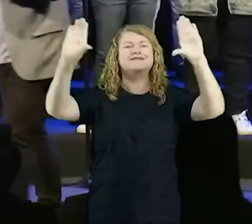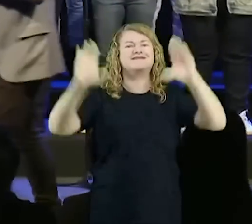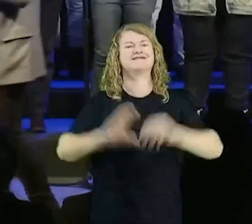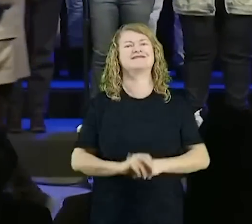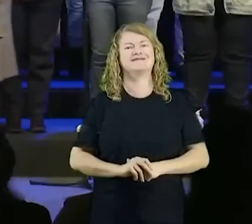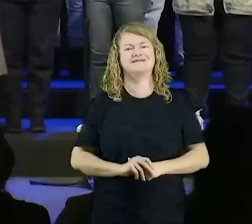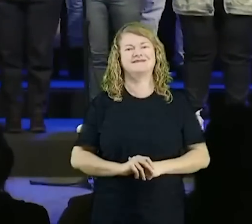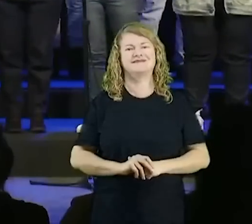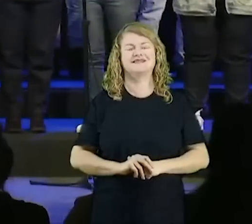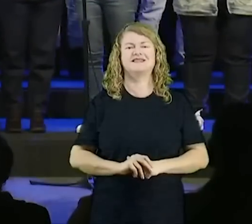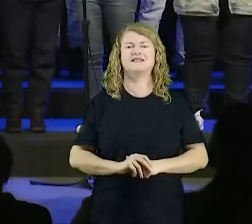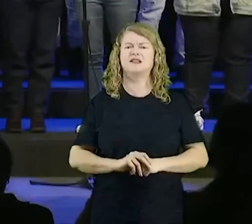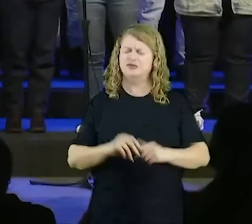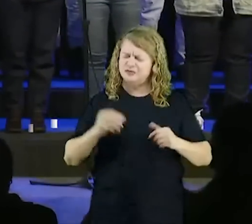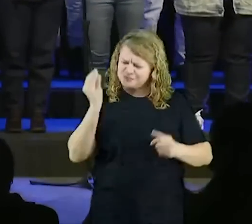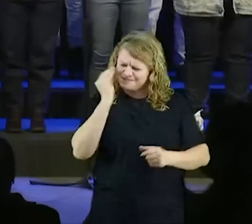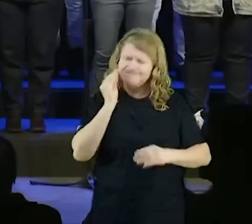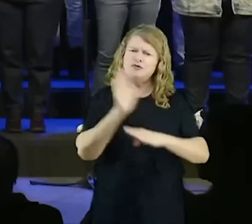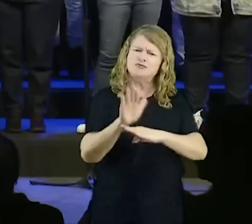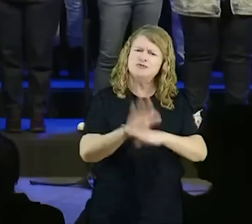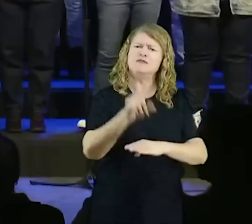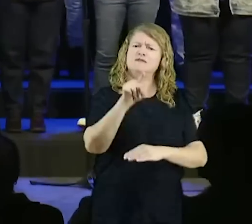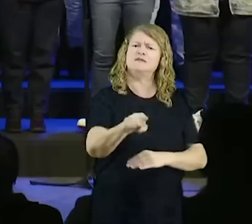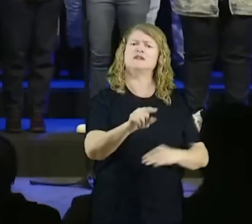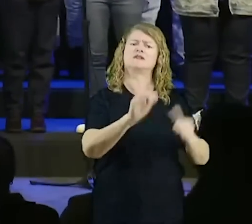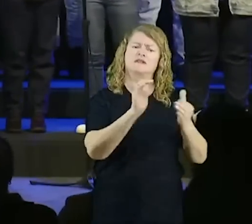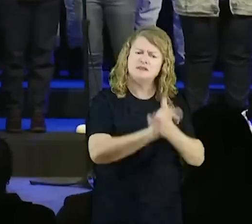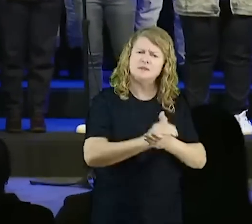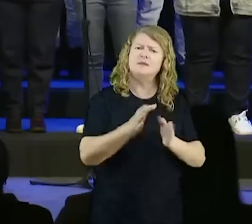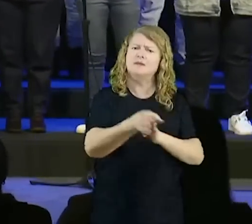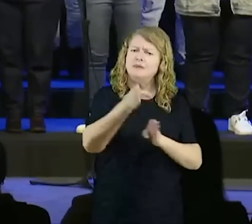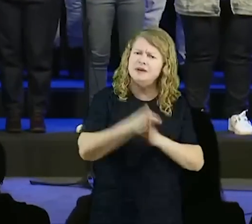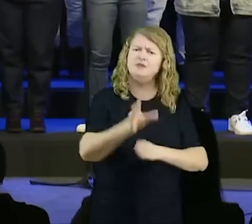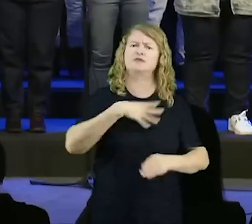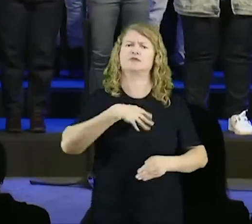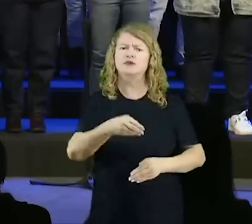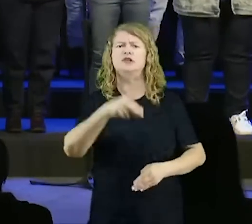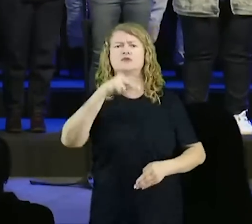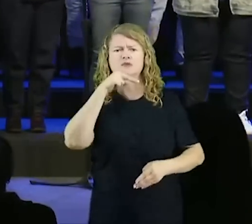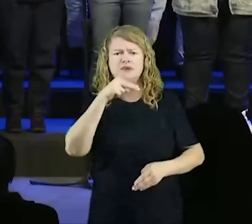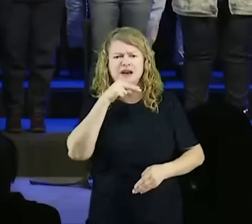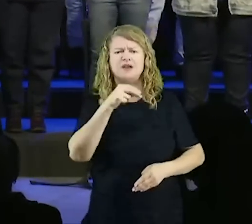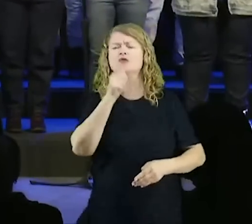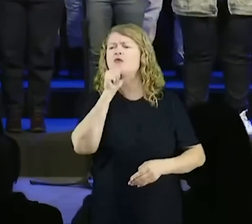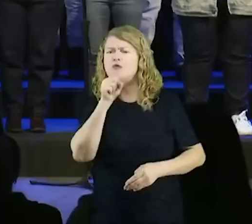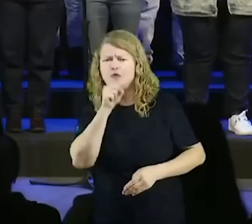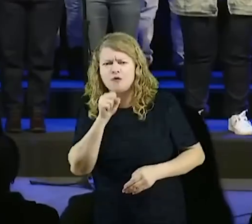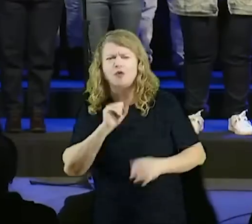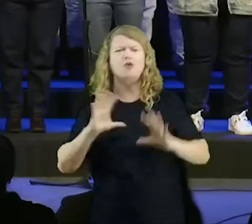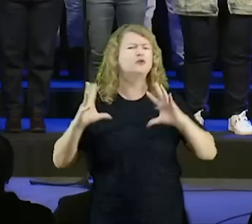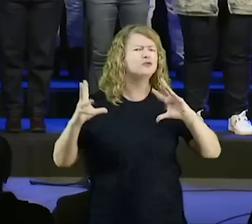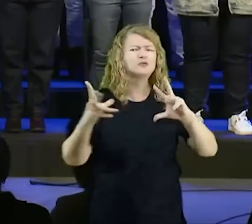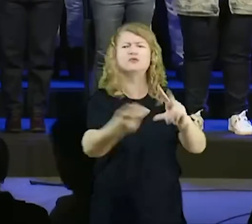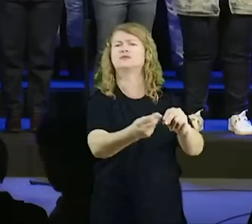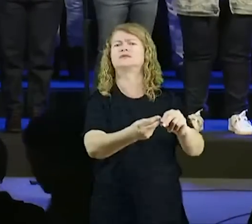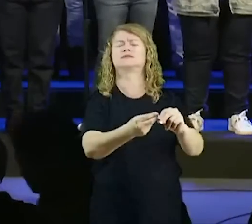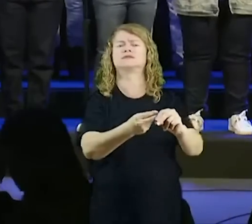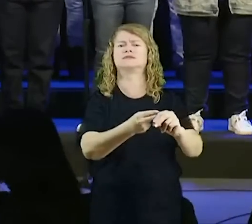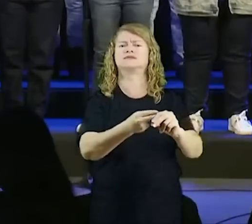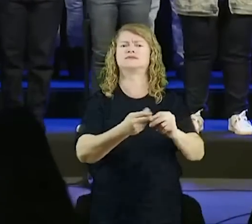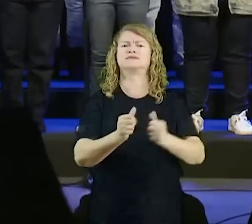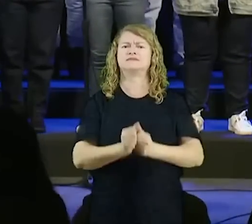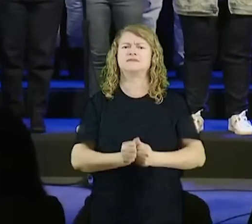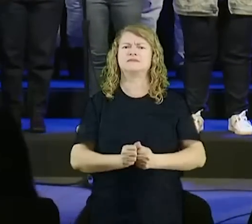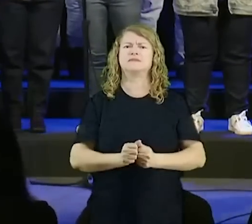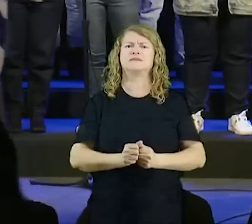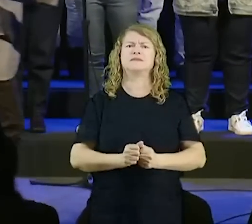você, seu casamento, seus filhos, seus netos, dos seus vovôs, das suas vovós, do ministério, mas